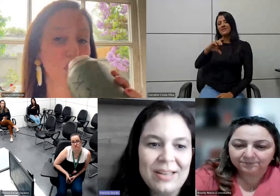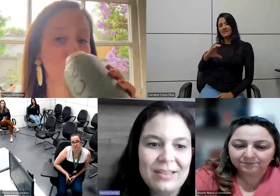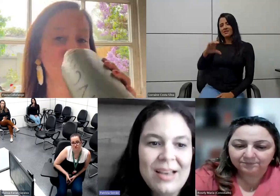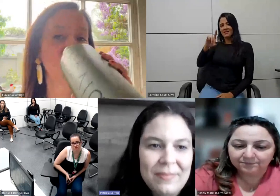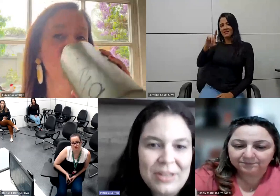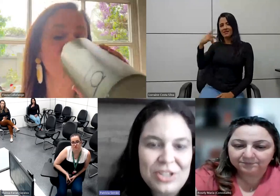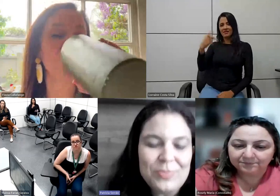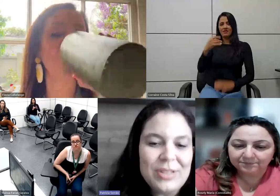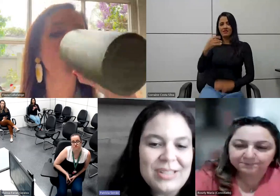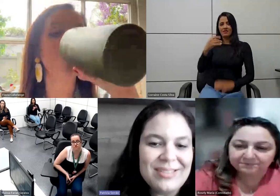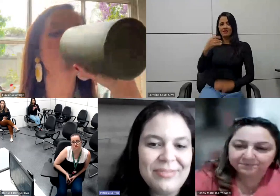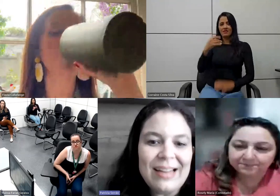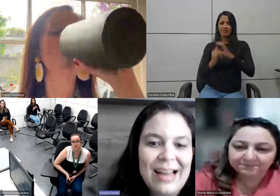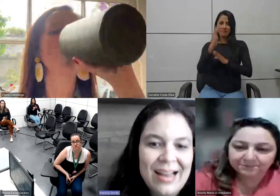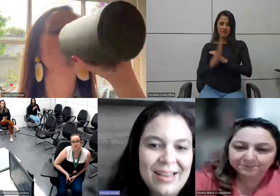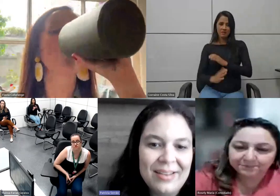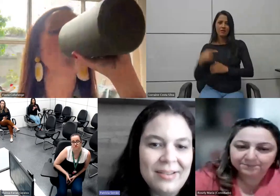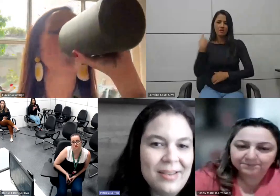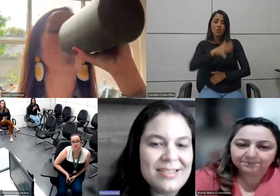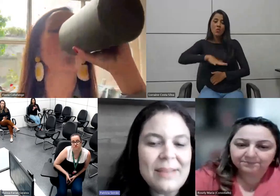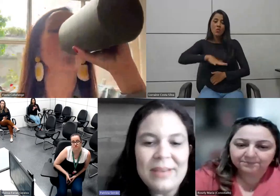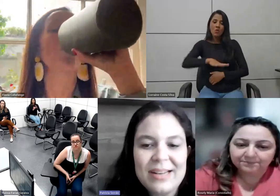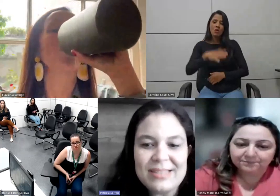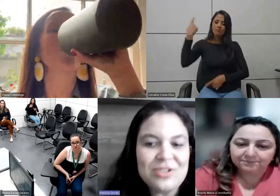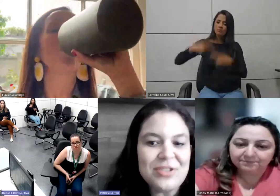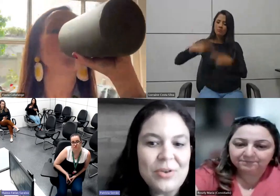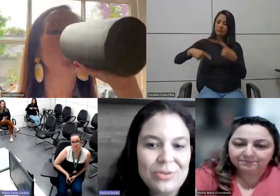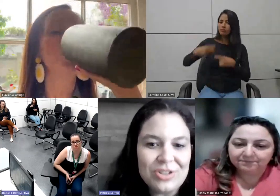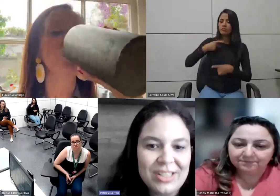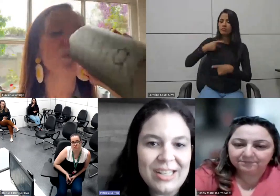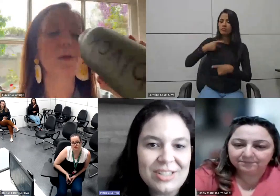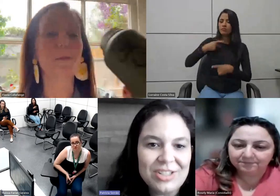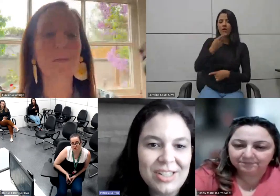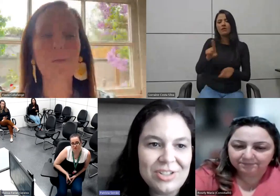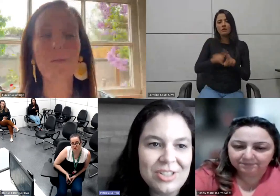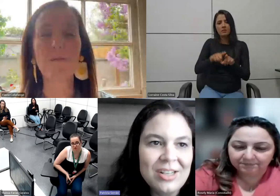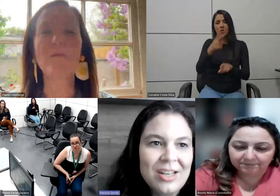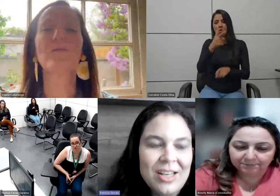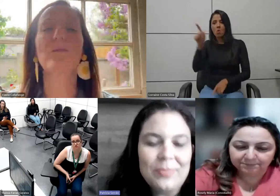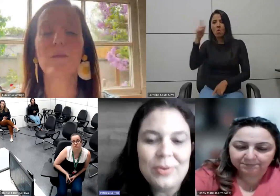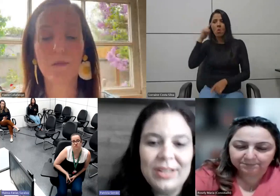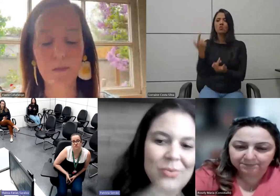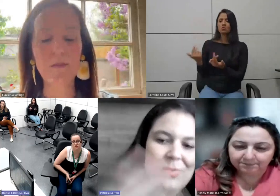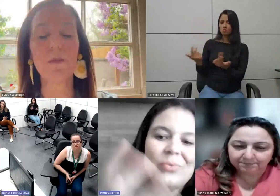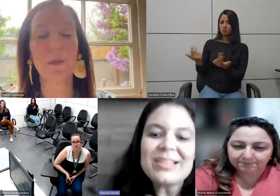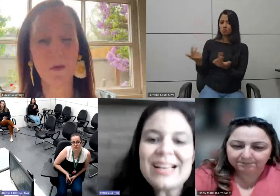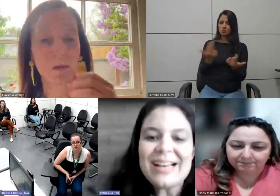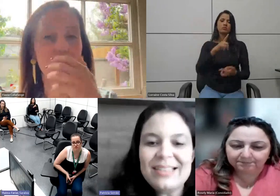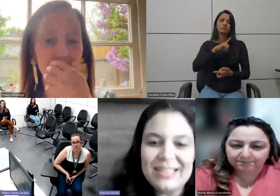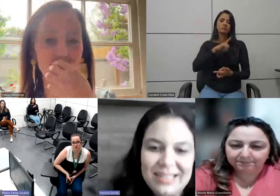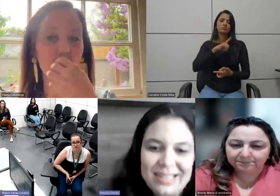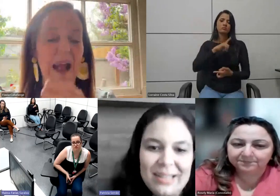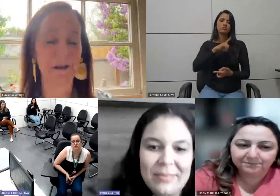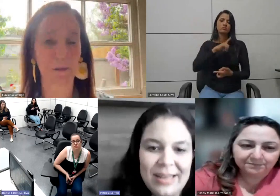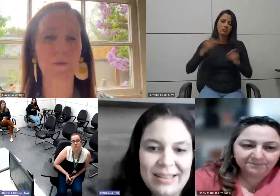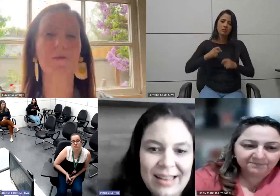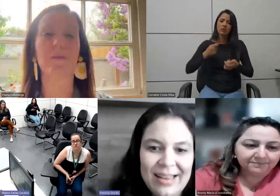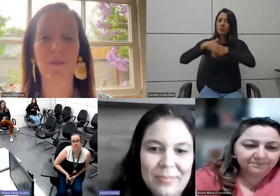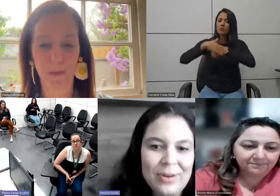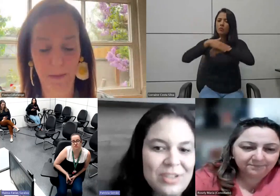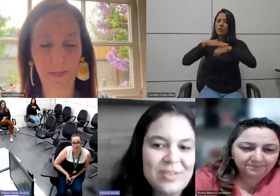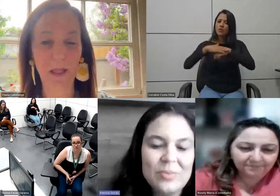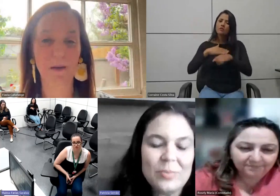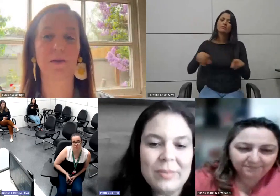debates também pra gente poder se falar e saber que existem outros que nem a gente e poder conversar entre si